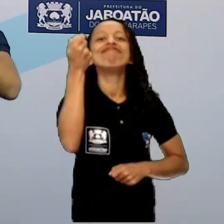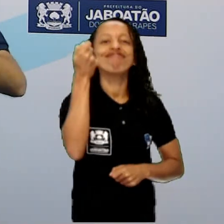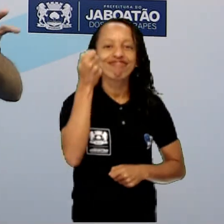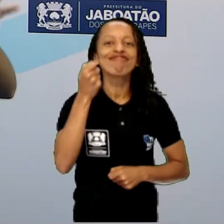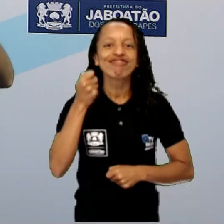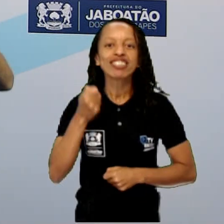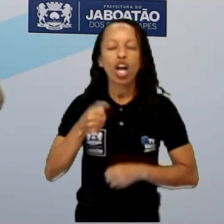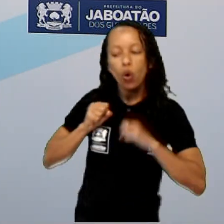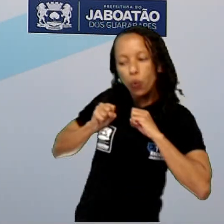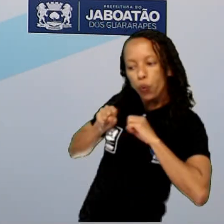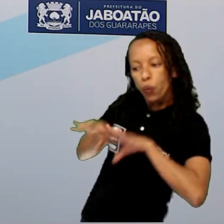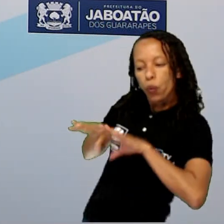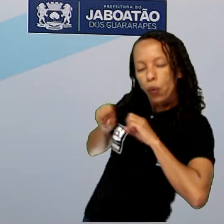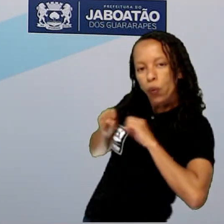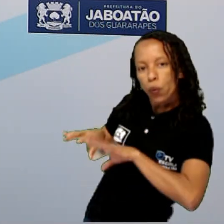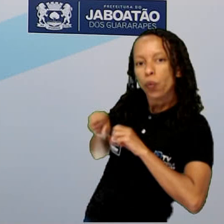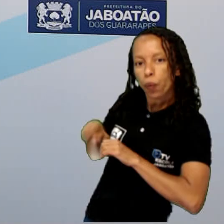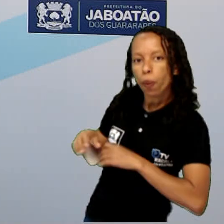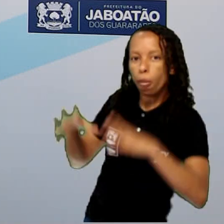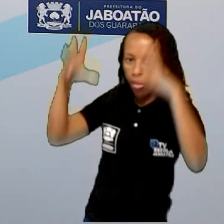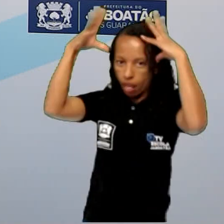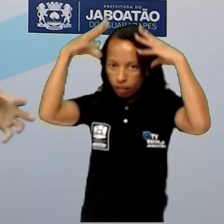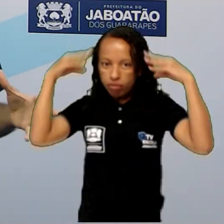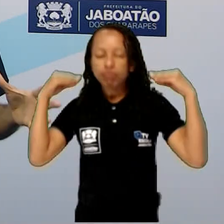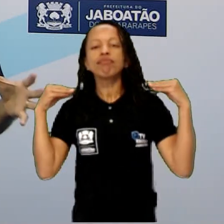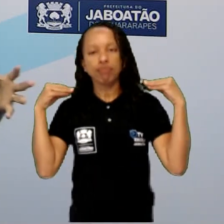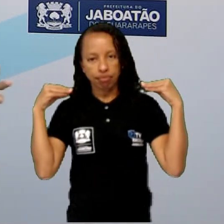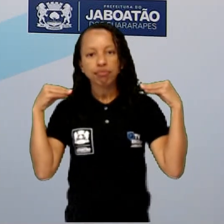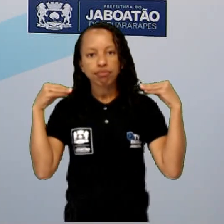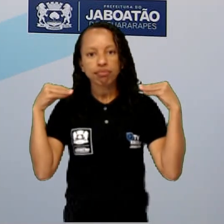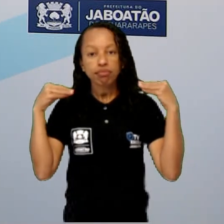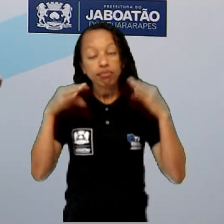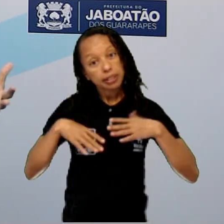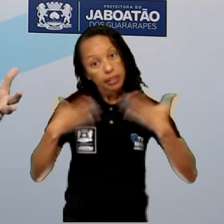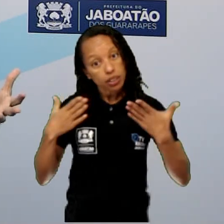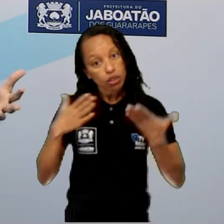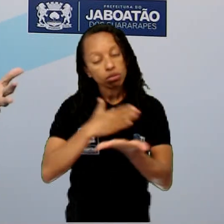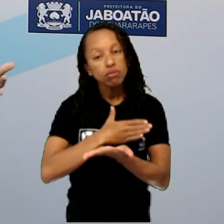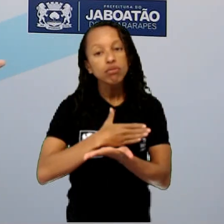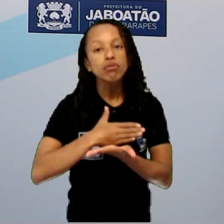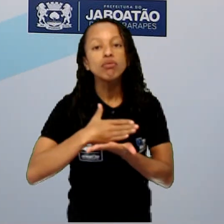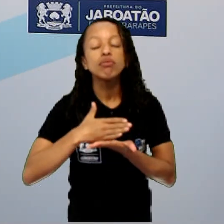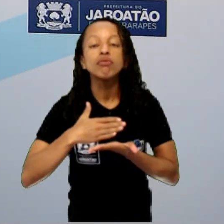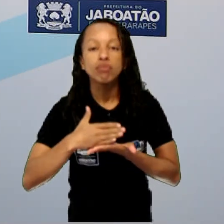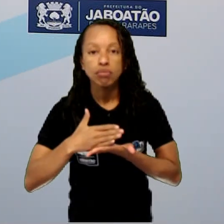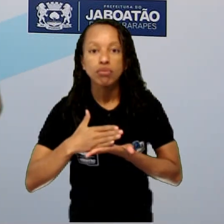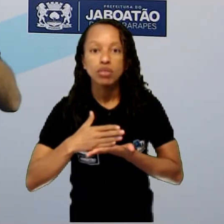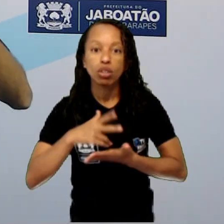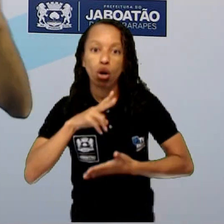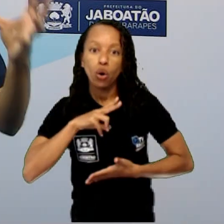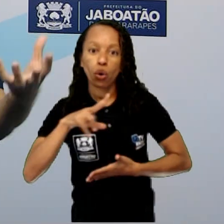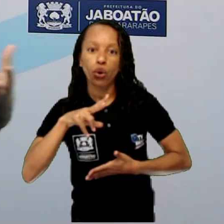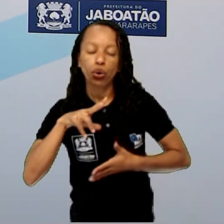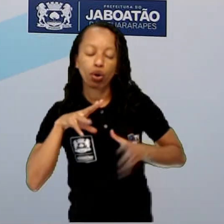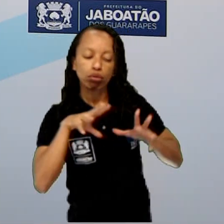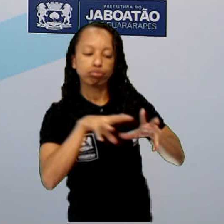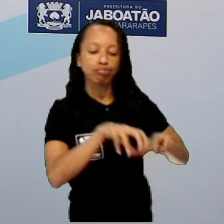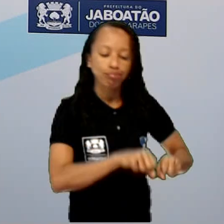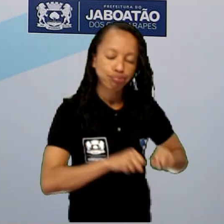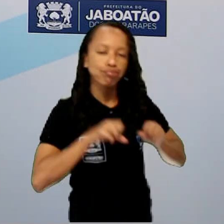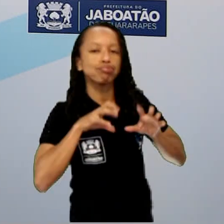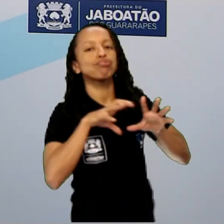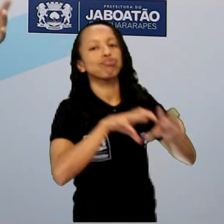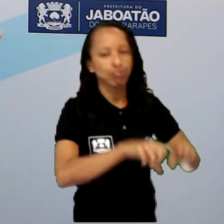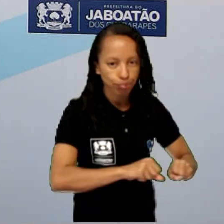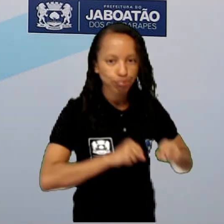expulsaram os holandeses. E aí, aí os portugueses a invadir também as terras,